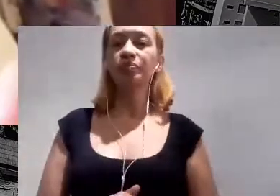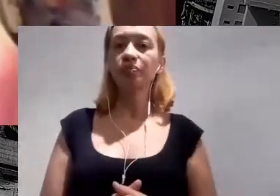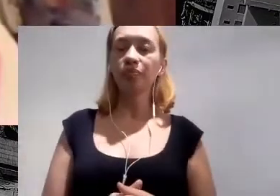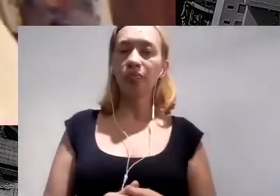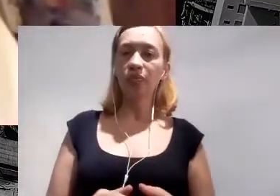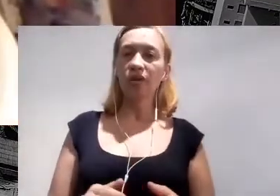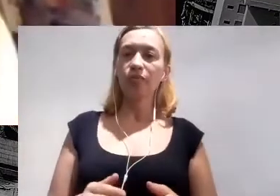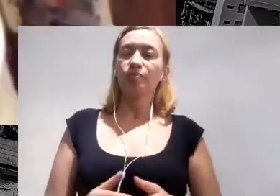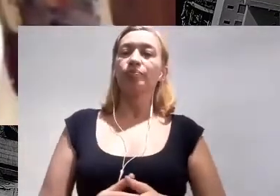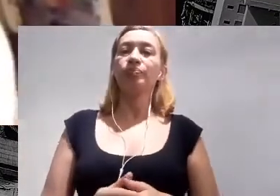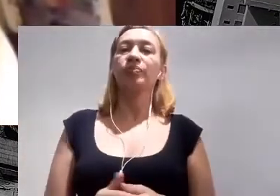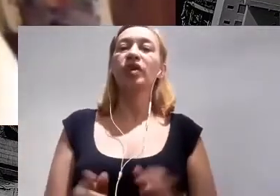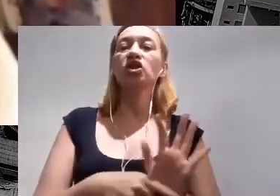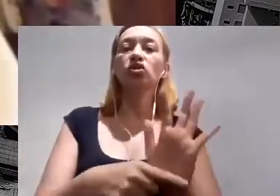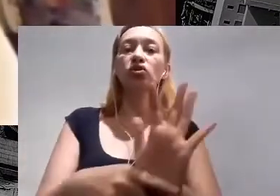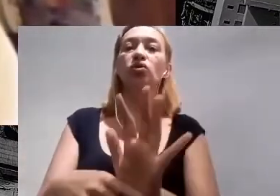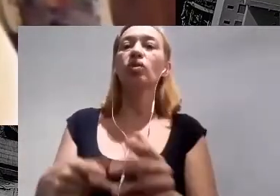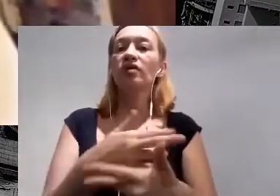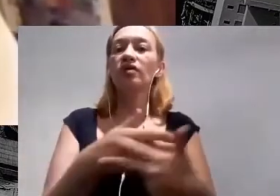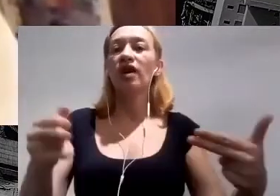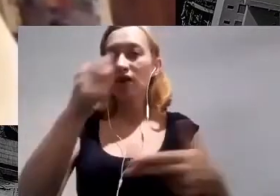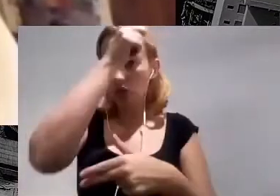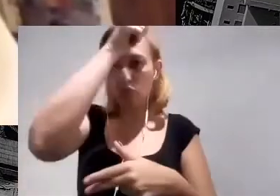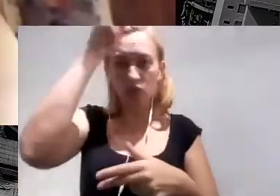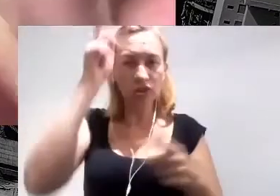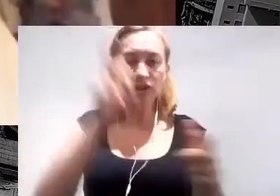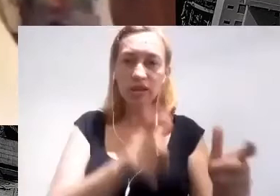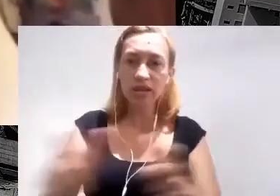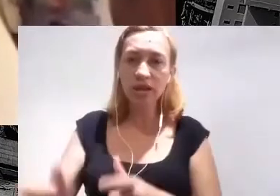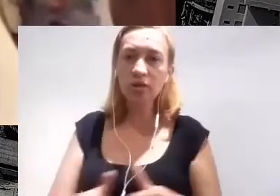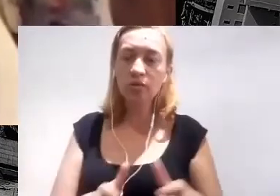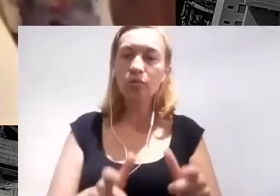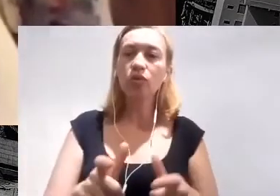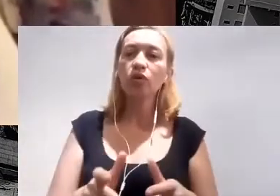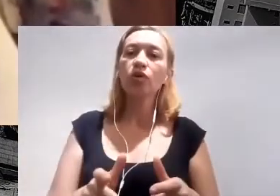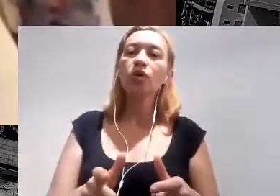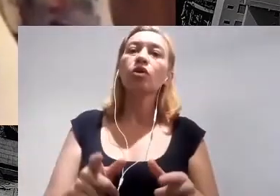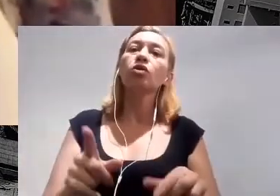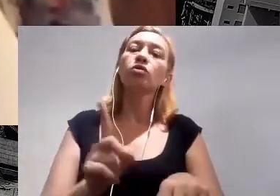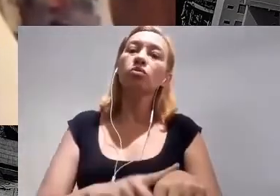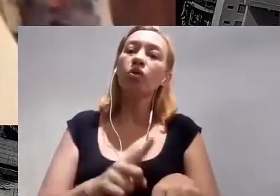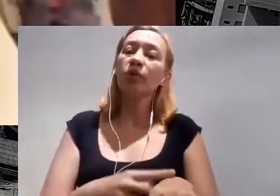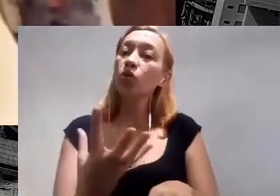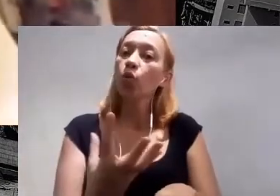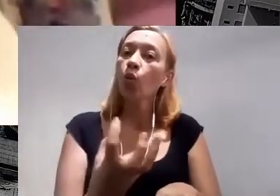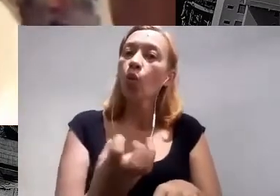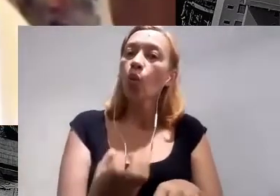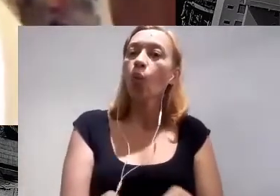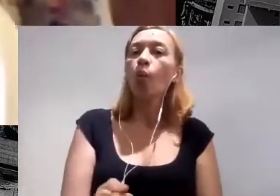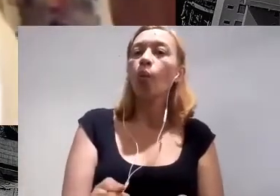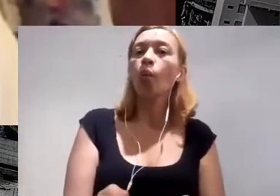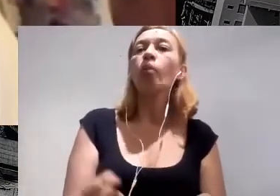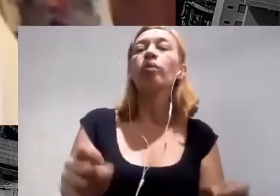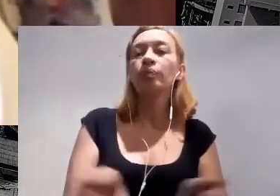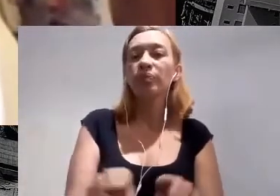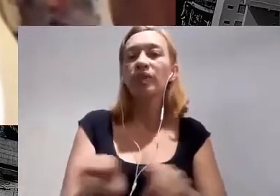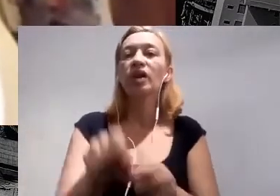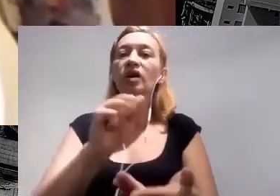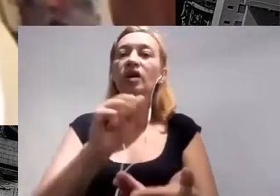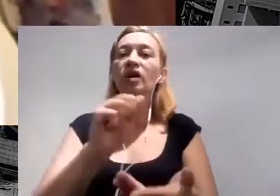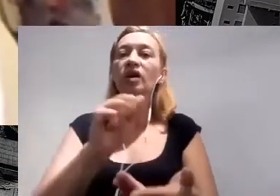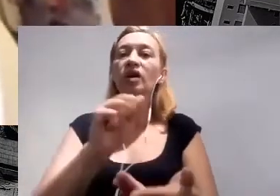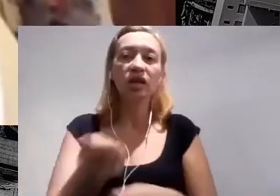municípios, por aquele processo da seca, como a manutenção de atividades também econômicas, além, obviamente, do